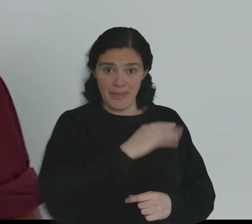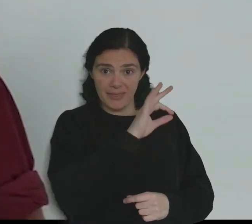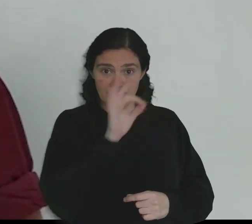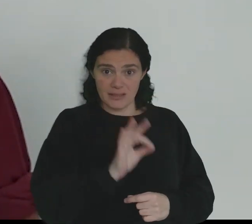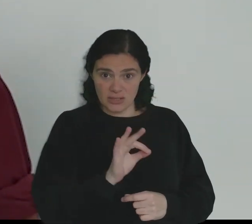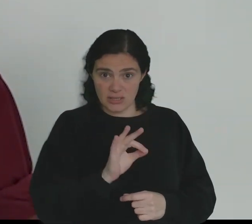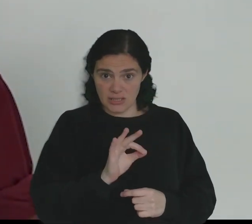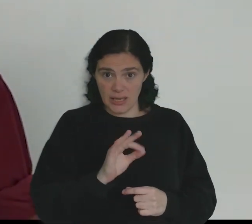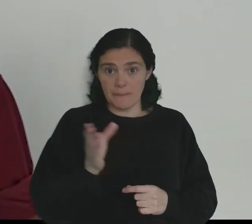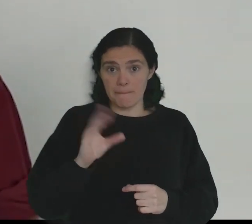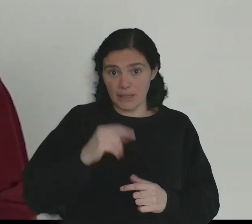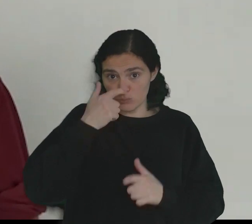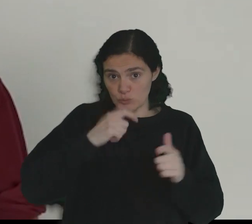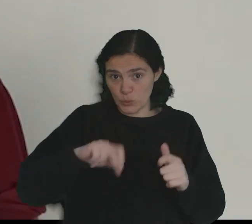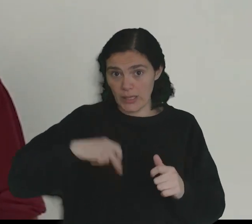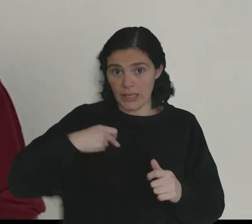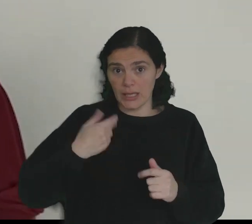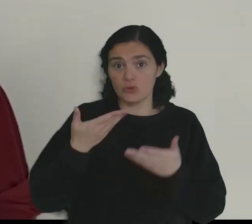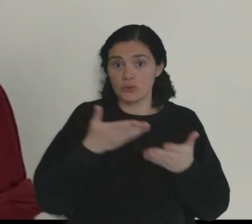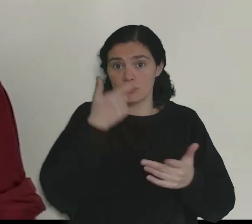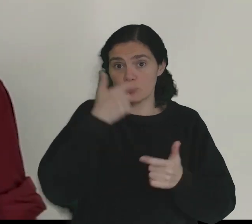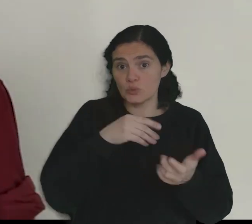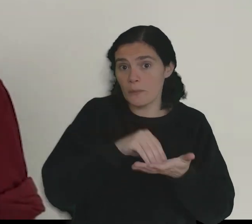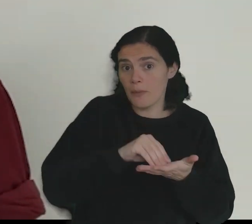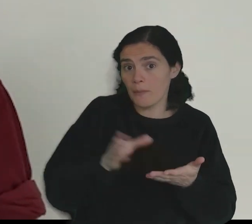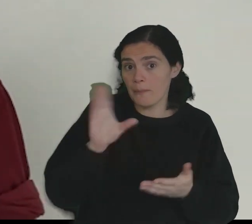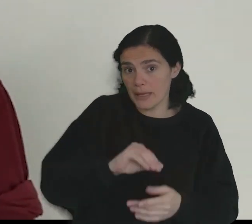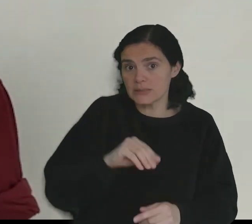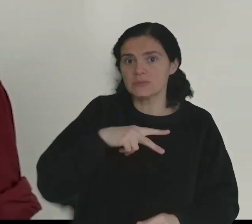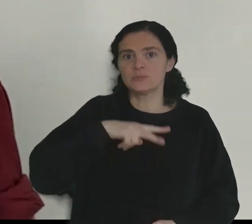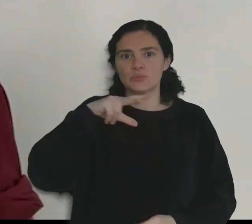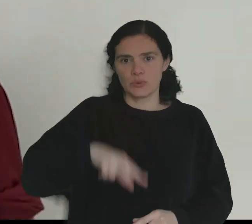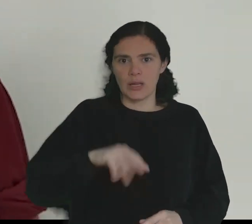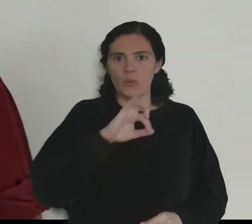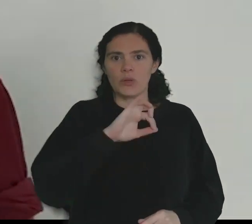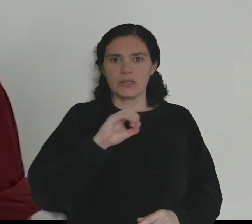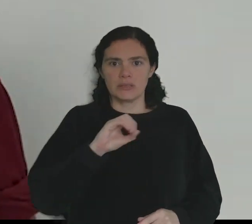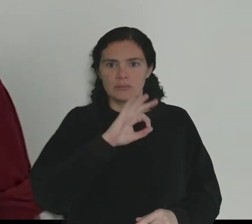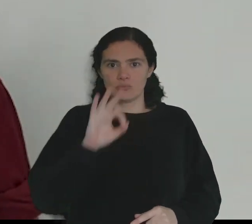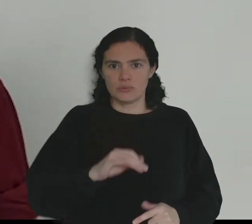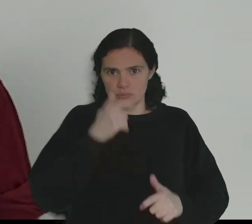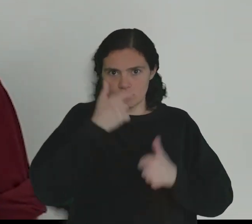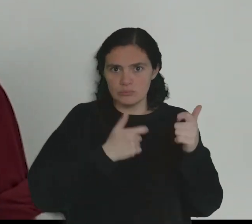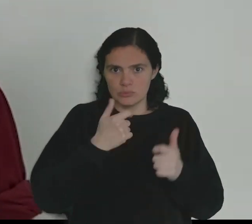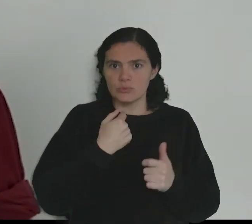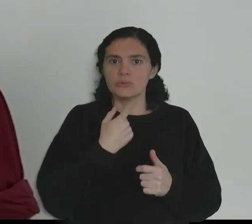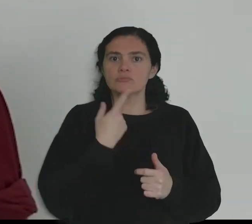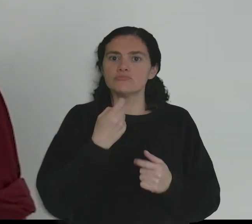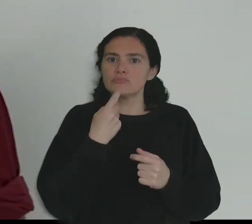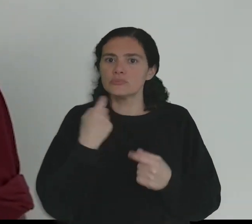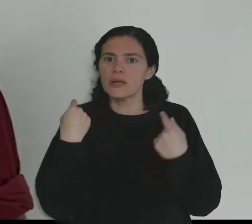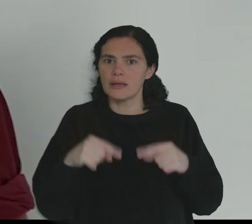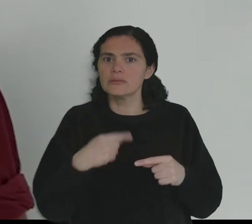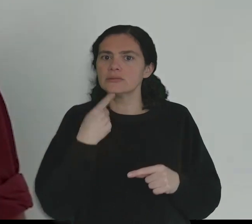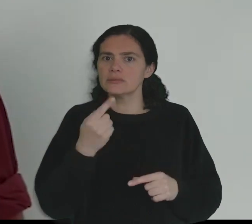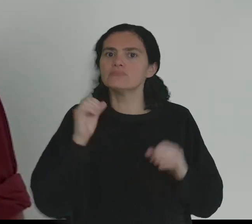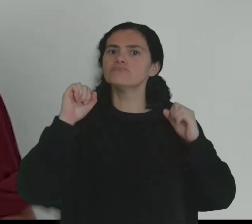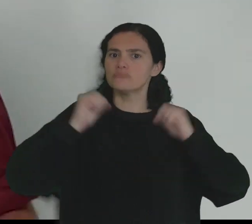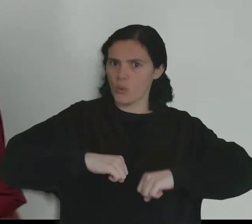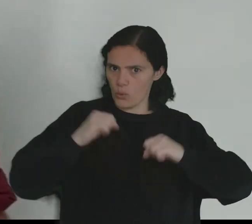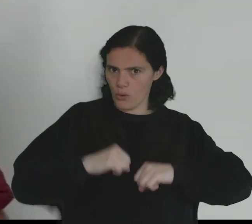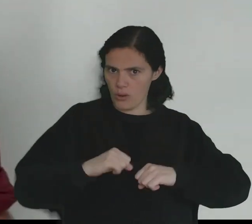Estado deveria taxar mais os mais ricos para ajudar mais os mais pobres. Em Portugal, 80% das pessoas inquiridas